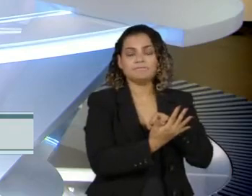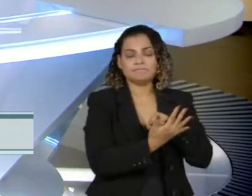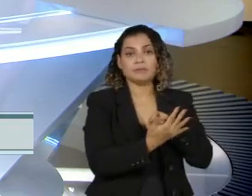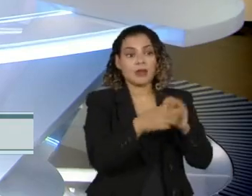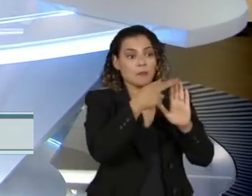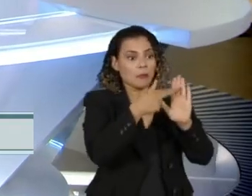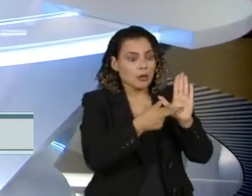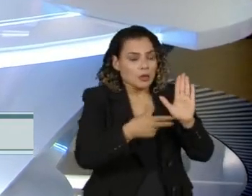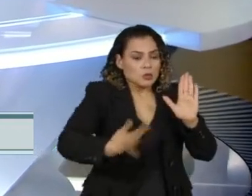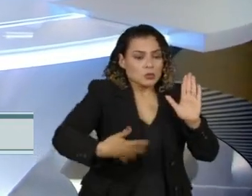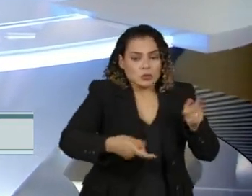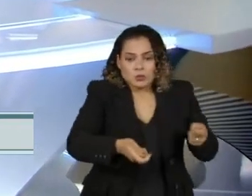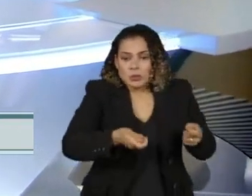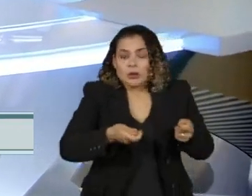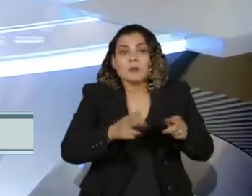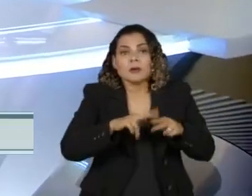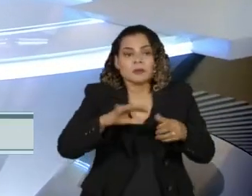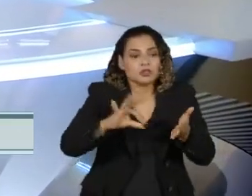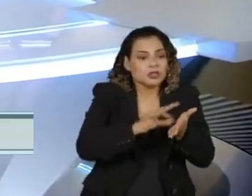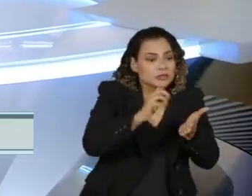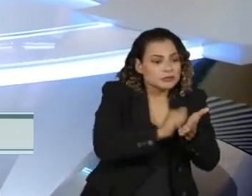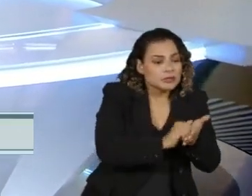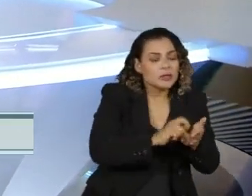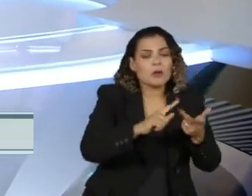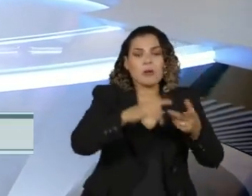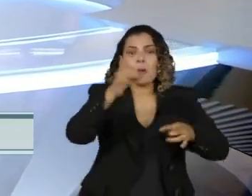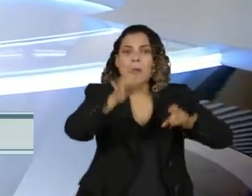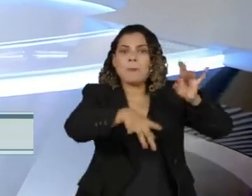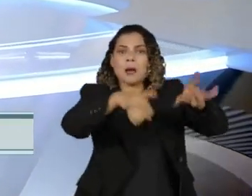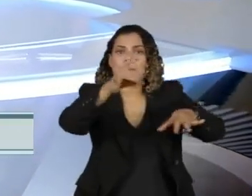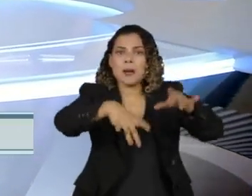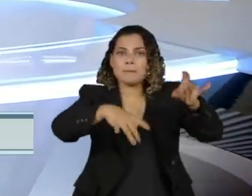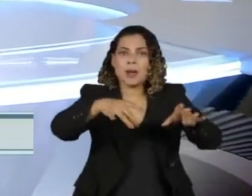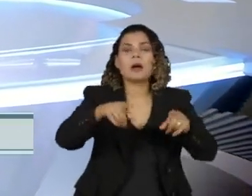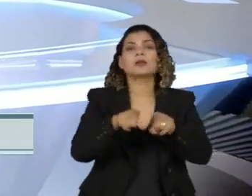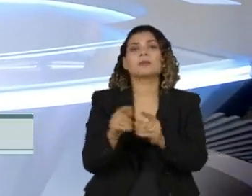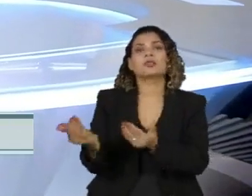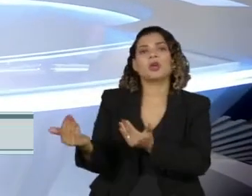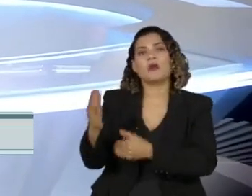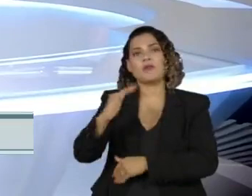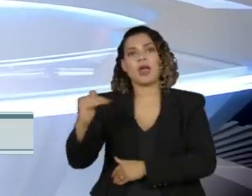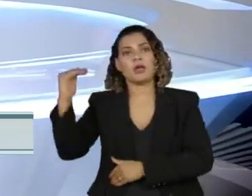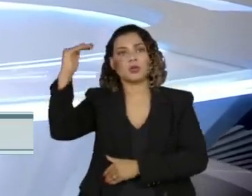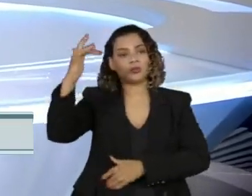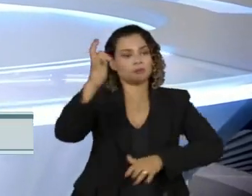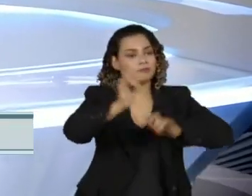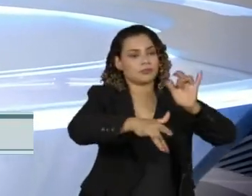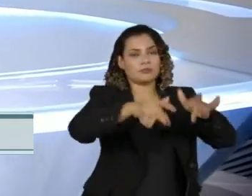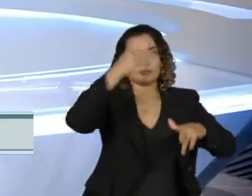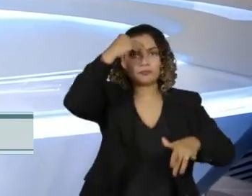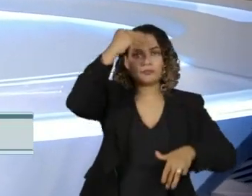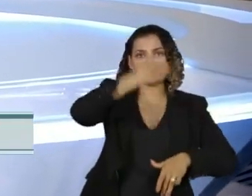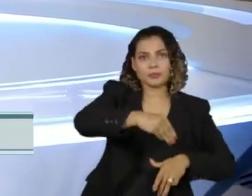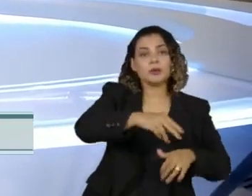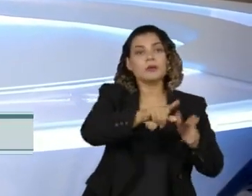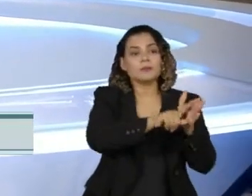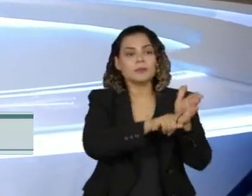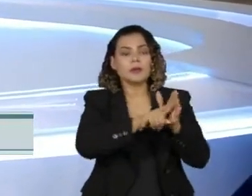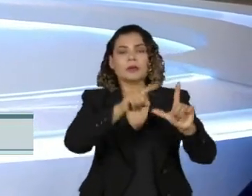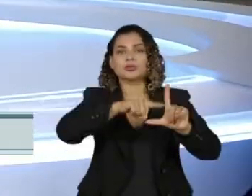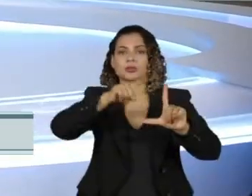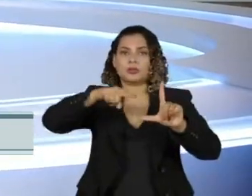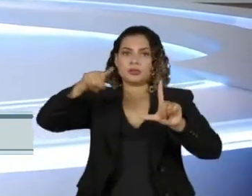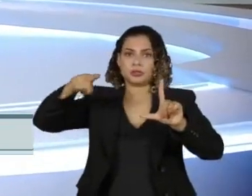Evasão escolar, procura por matrículas, queda na educação de jovens e adultos aparecem nos dados da pesquisa estatística